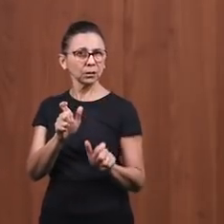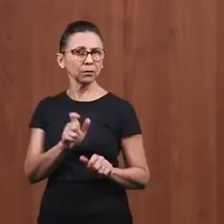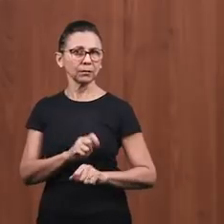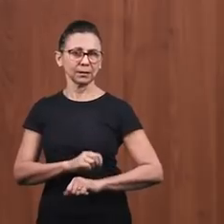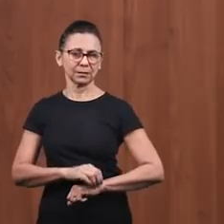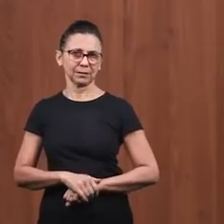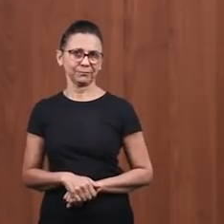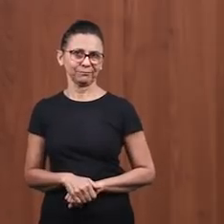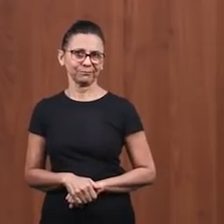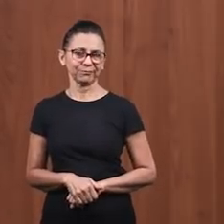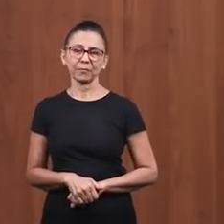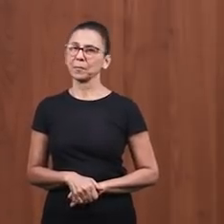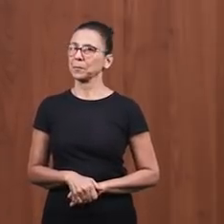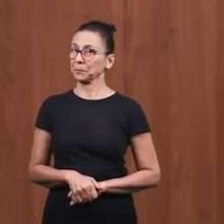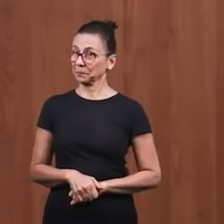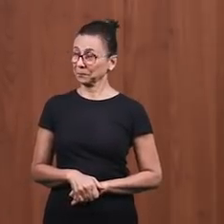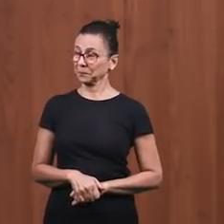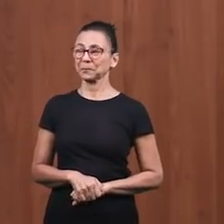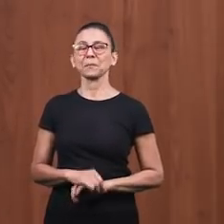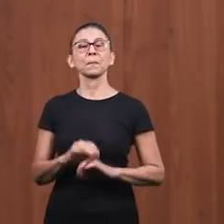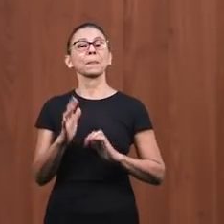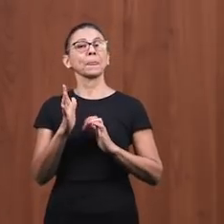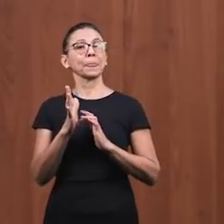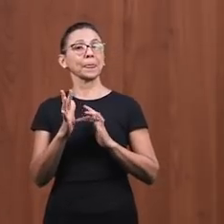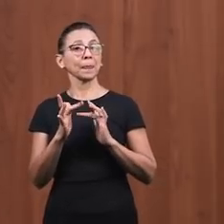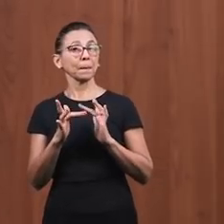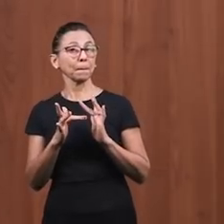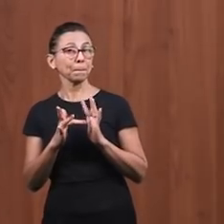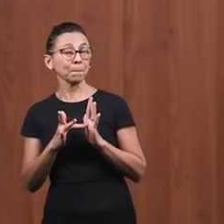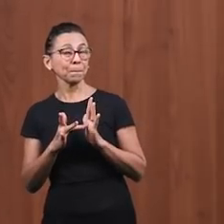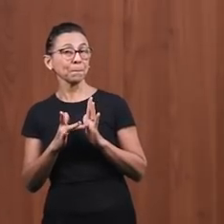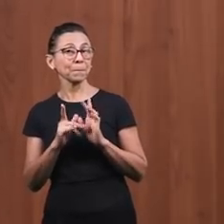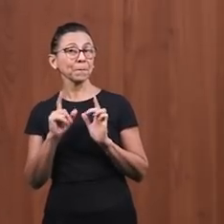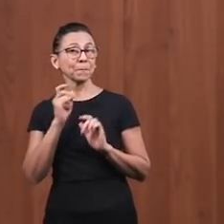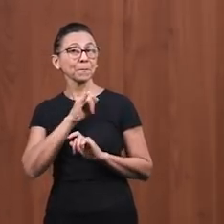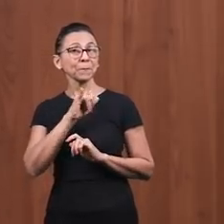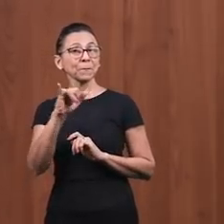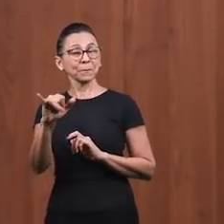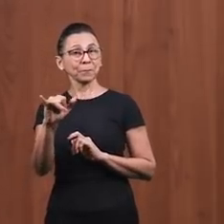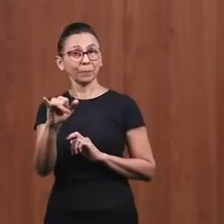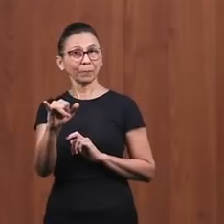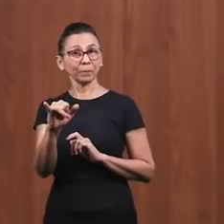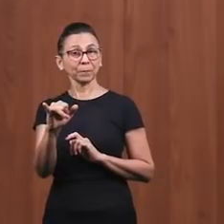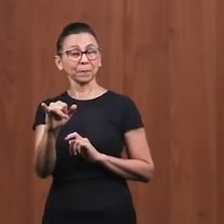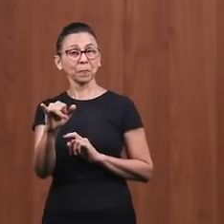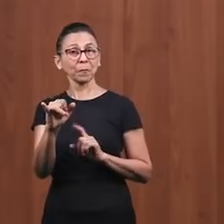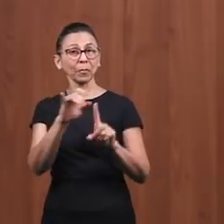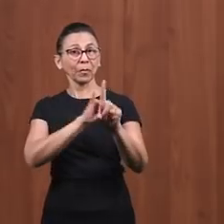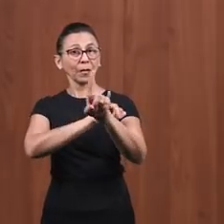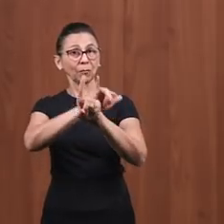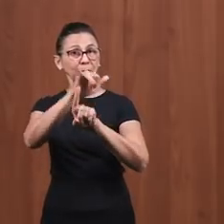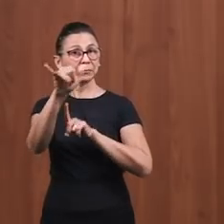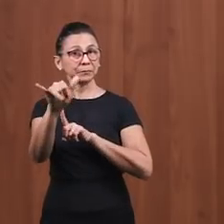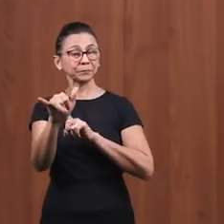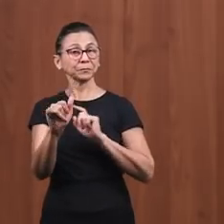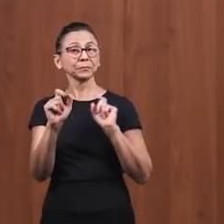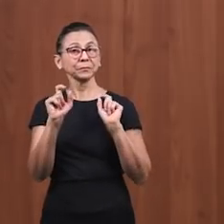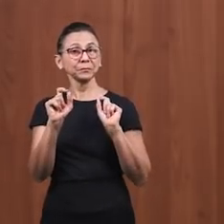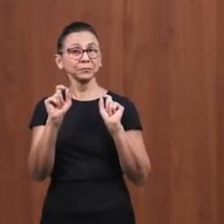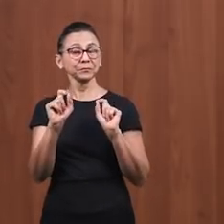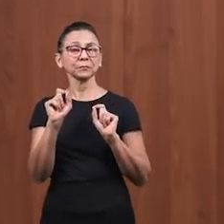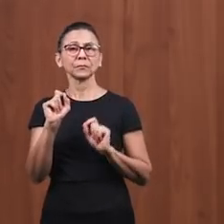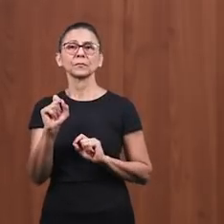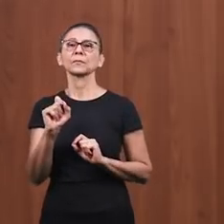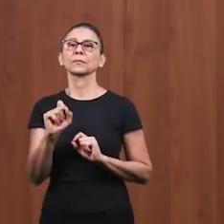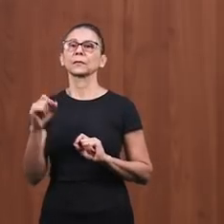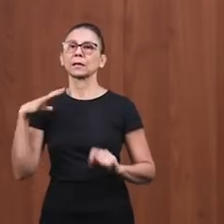querem só ver? Jesus estava falando num sentido profético da salvação do homem. Quando Jesus